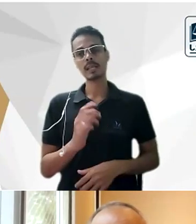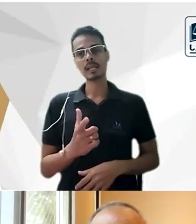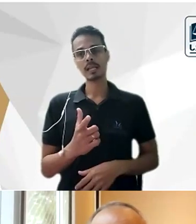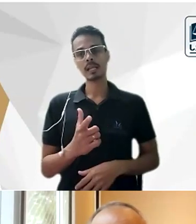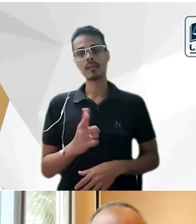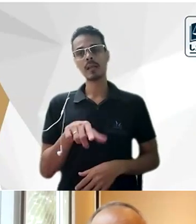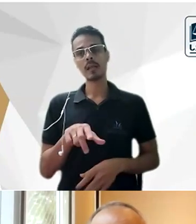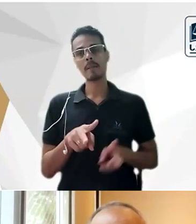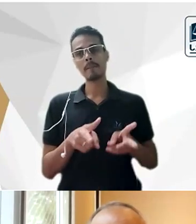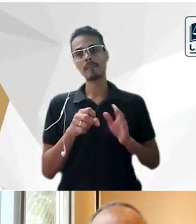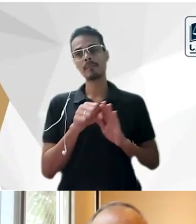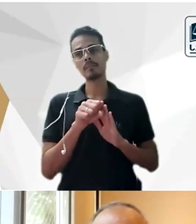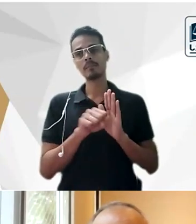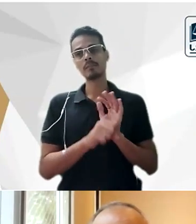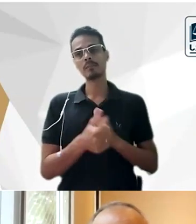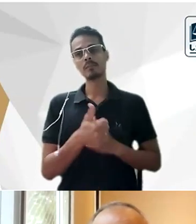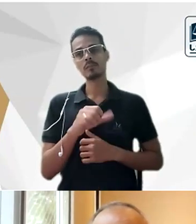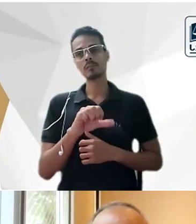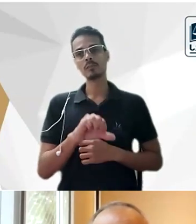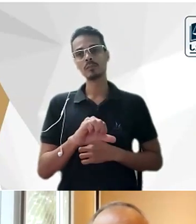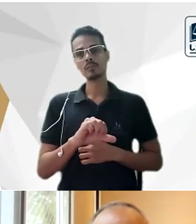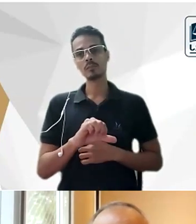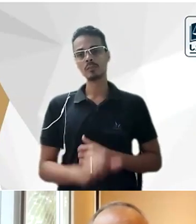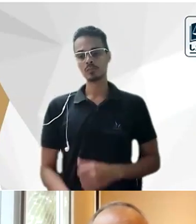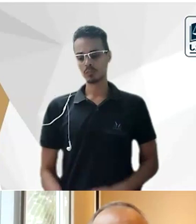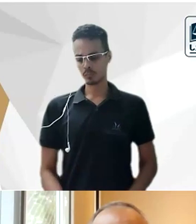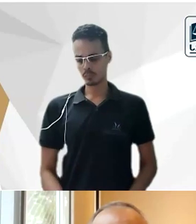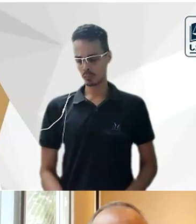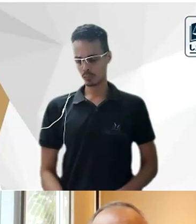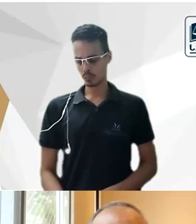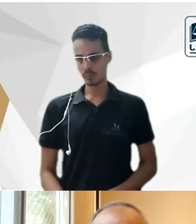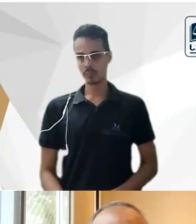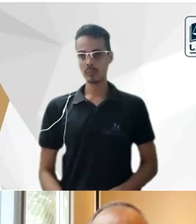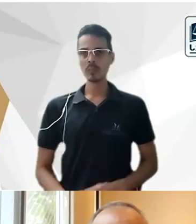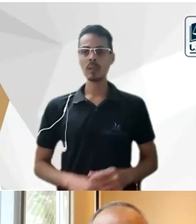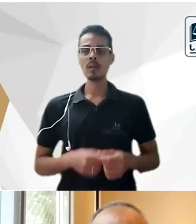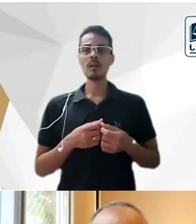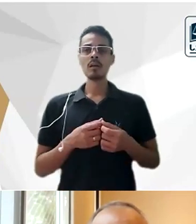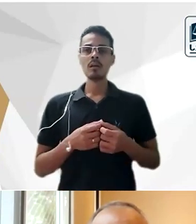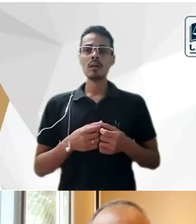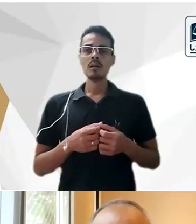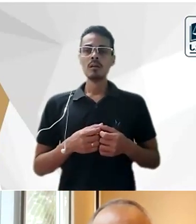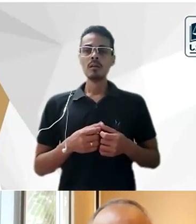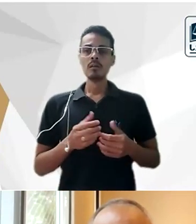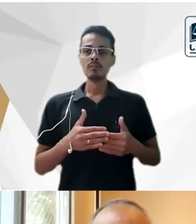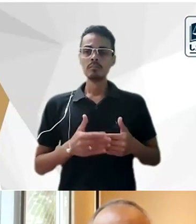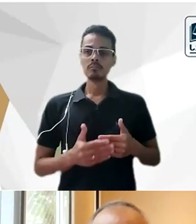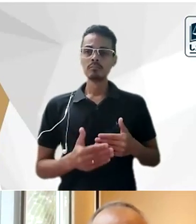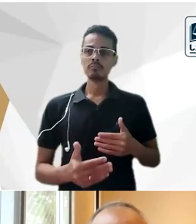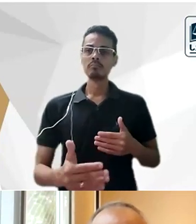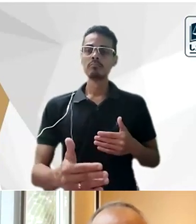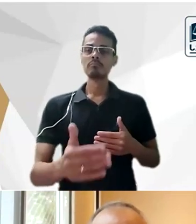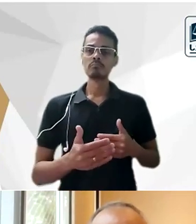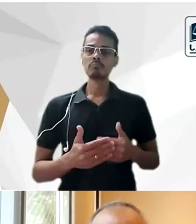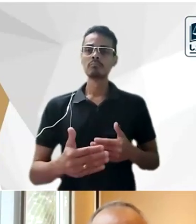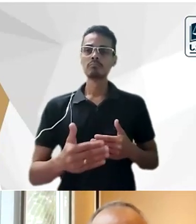XIX enfim embora em algum em alguns momentos ela se reproduza de maneira de uma maneira pós-colonial digamos